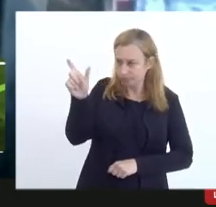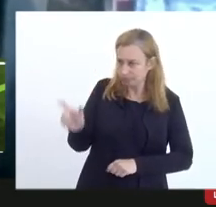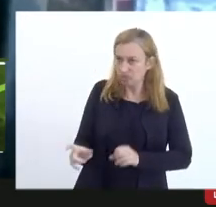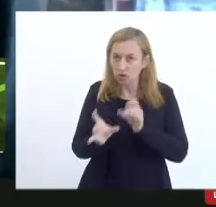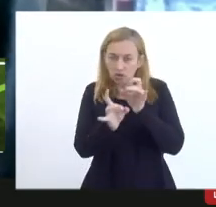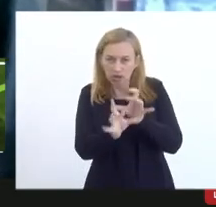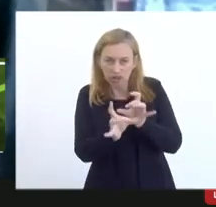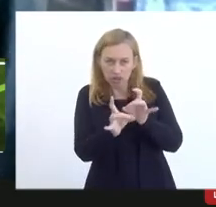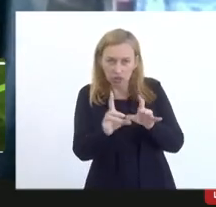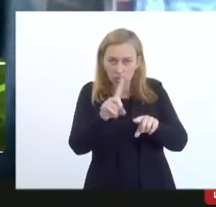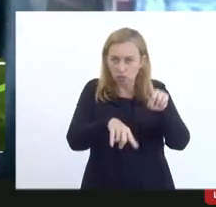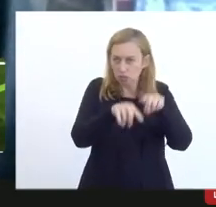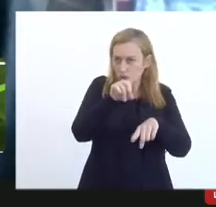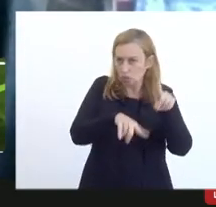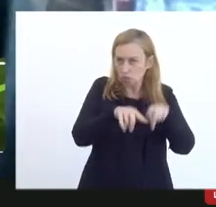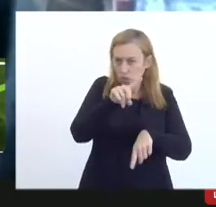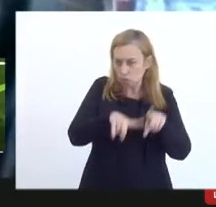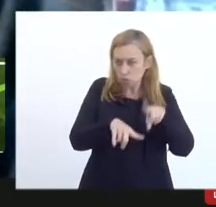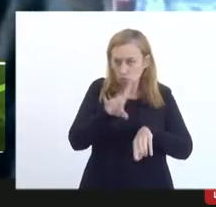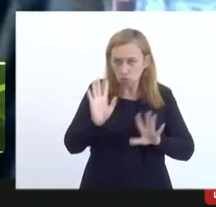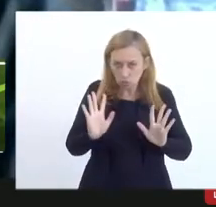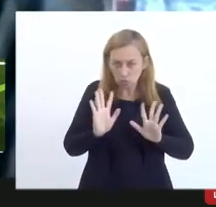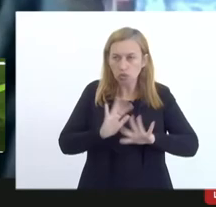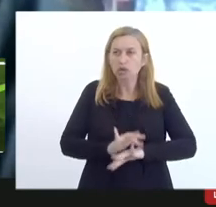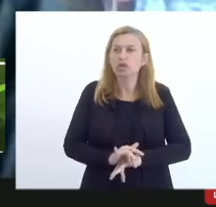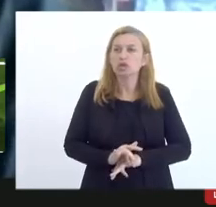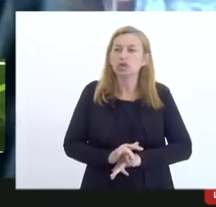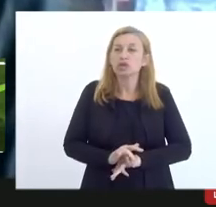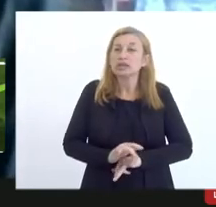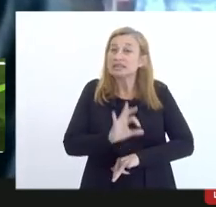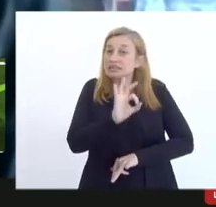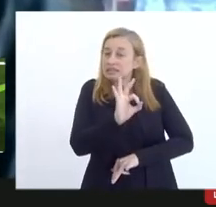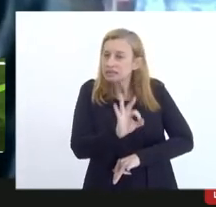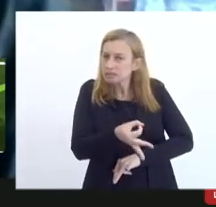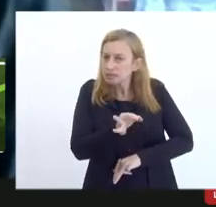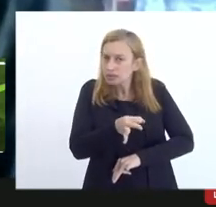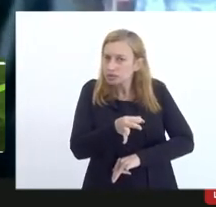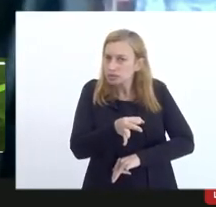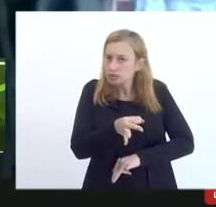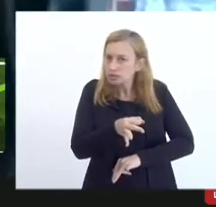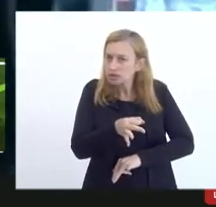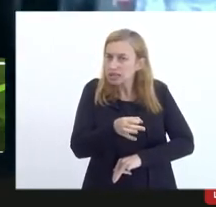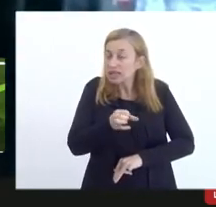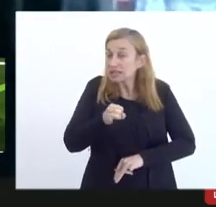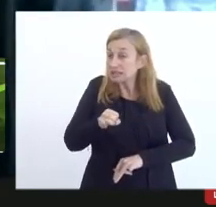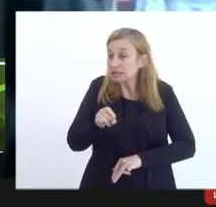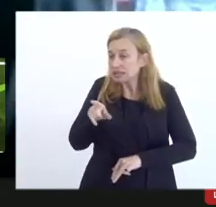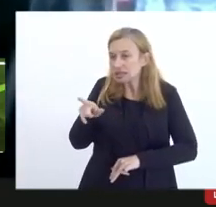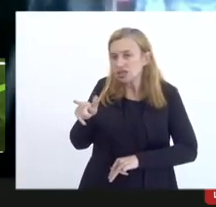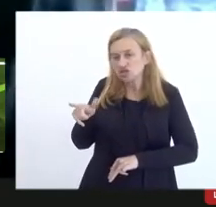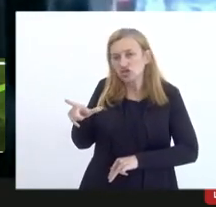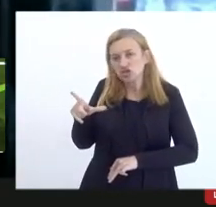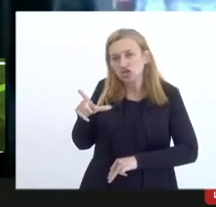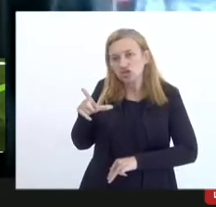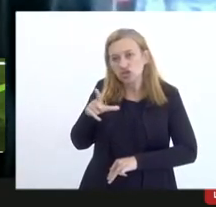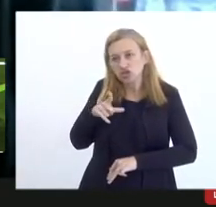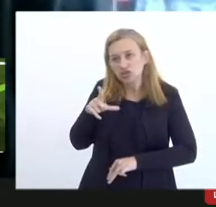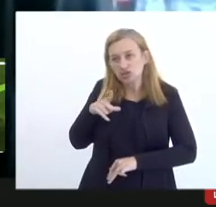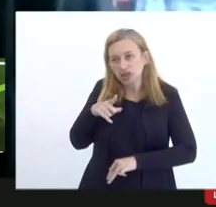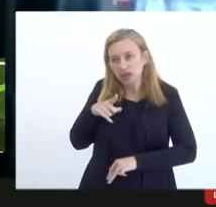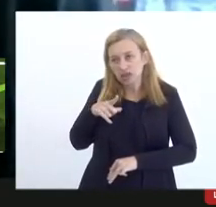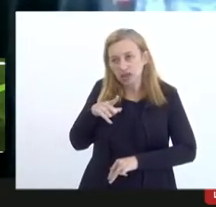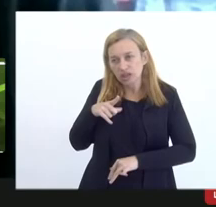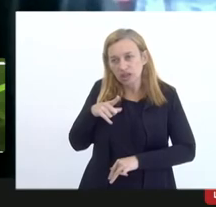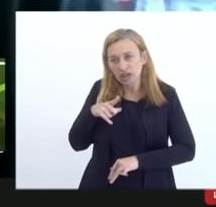de um material ou do prestador de um serviço automaticamente se ele tiver inapto